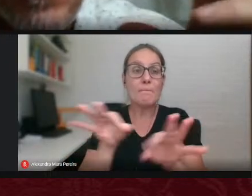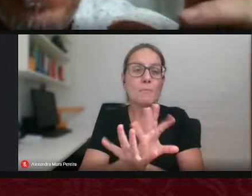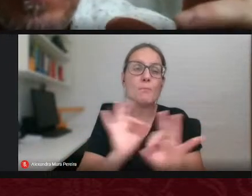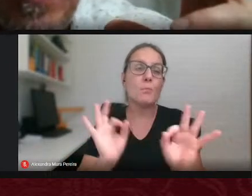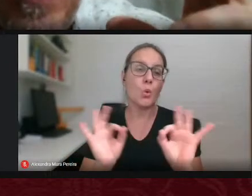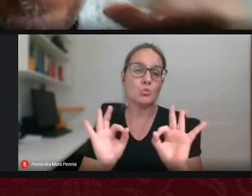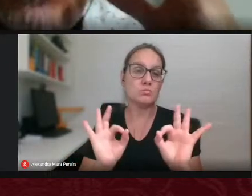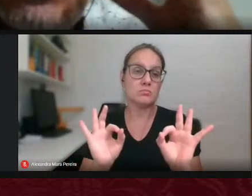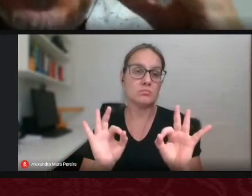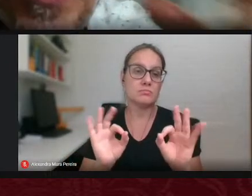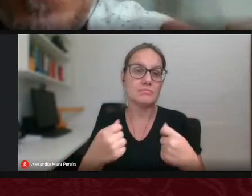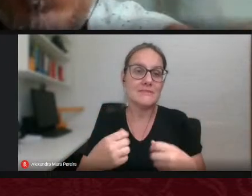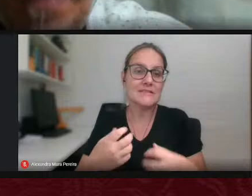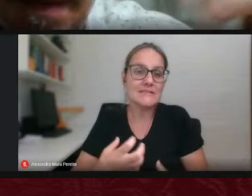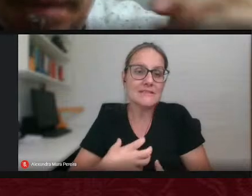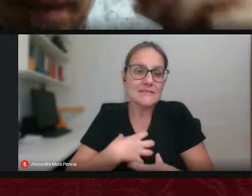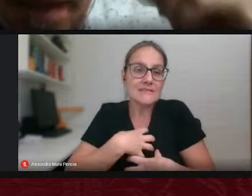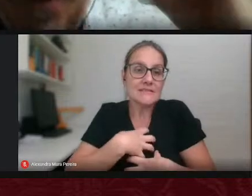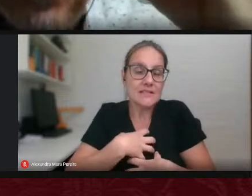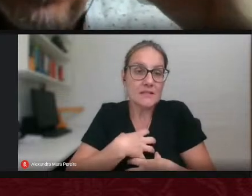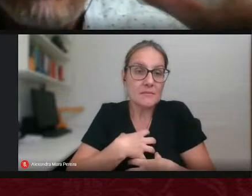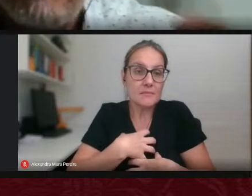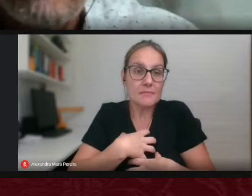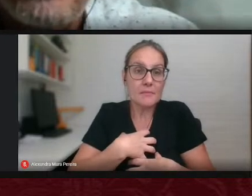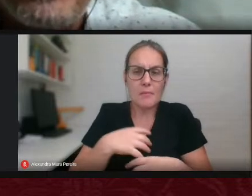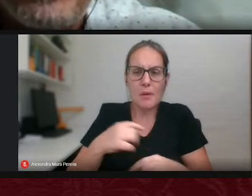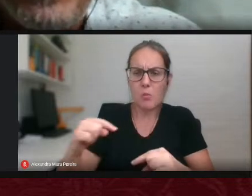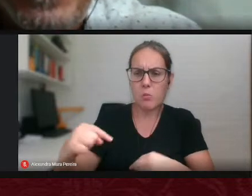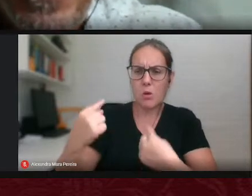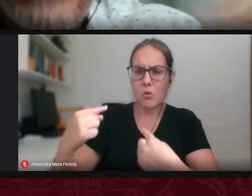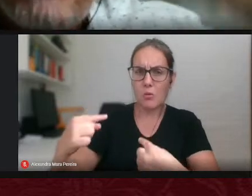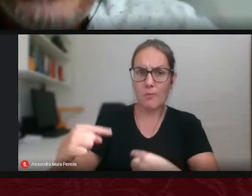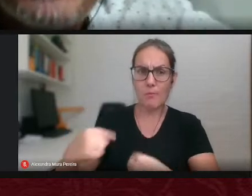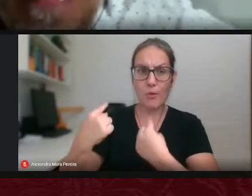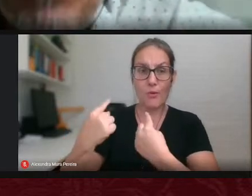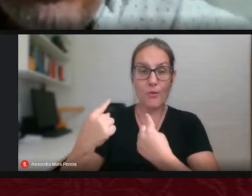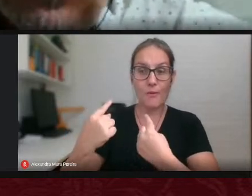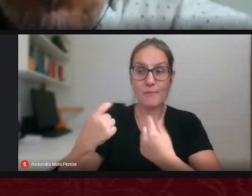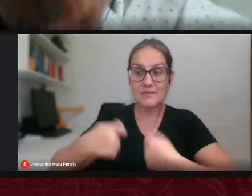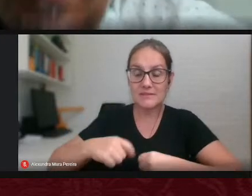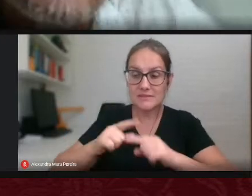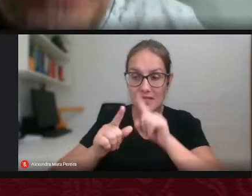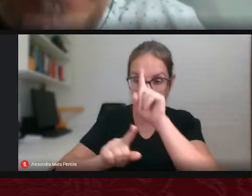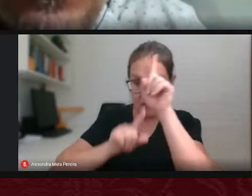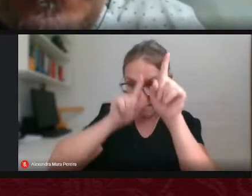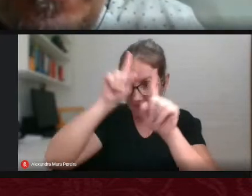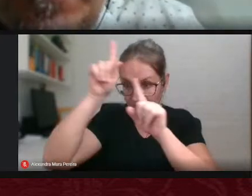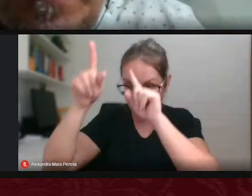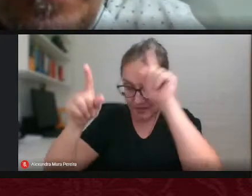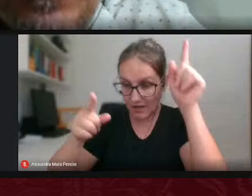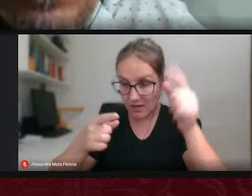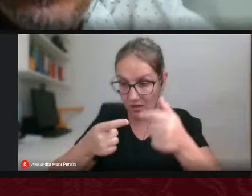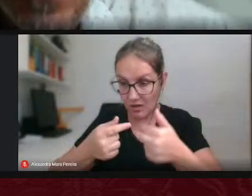ele nos chama nos provoca a inventarmos coisas